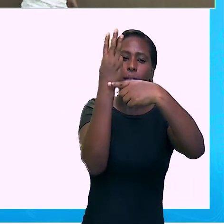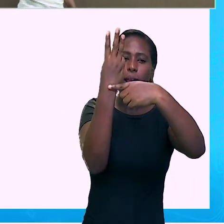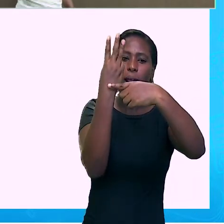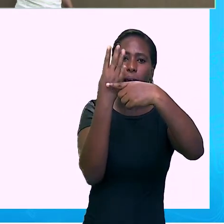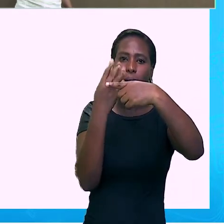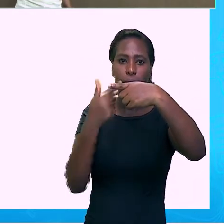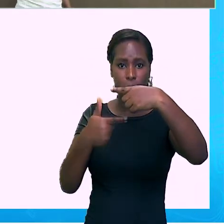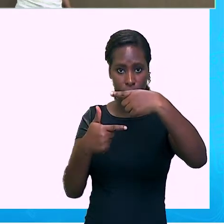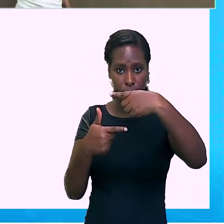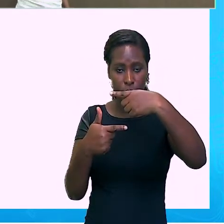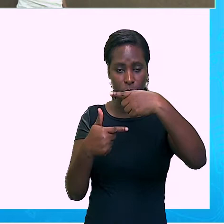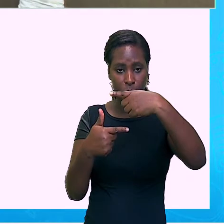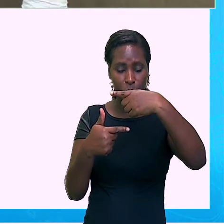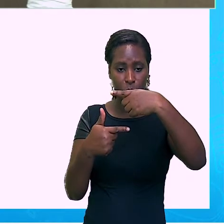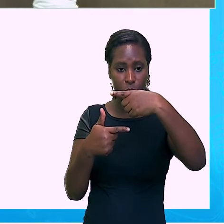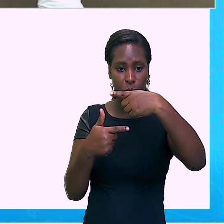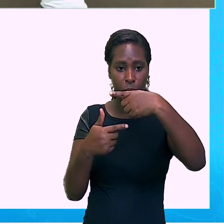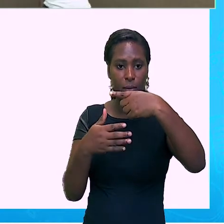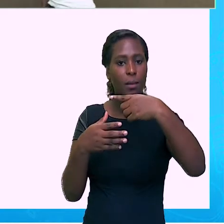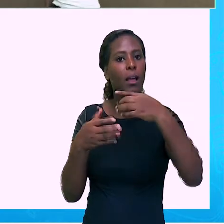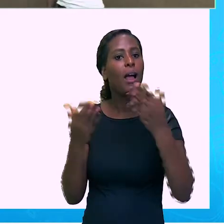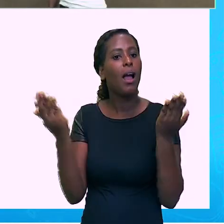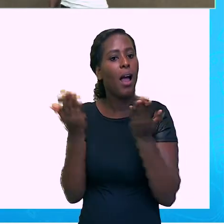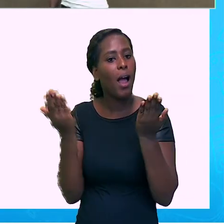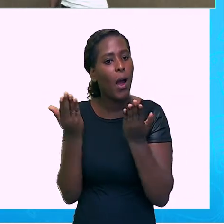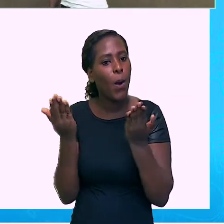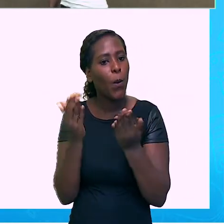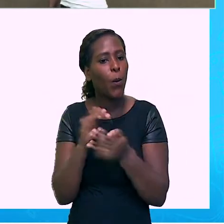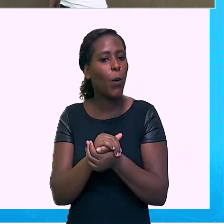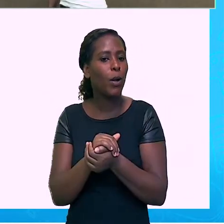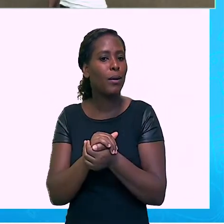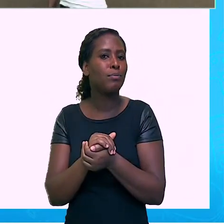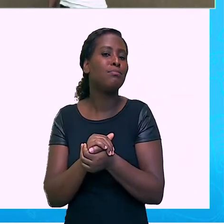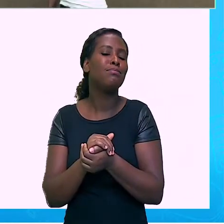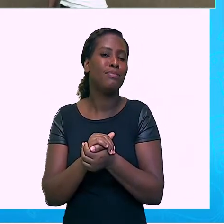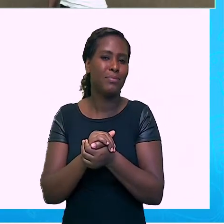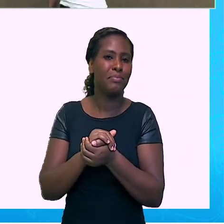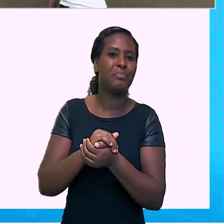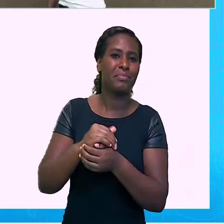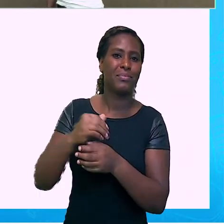Aí o meu expoente agora fica o quê? Positivo.